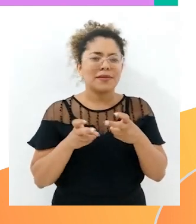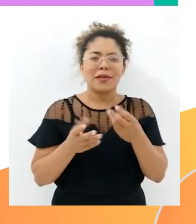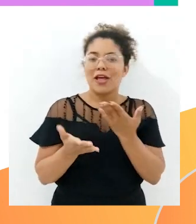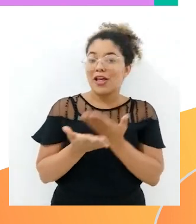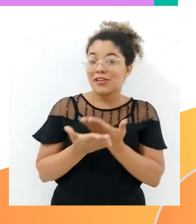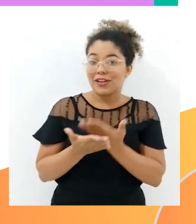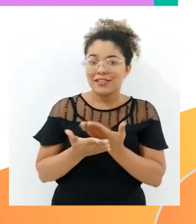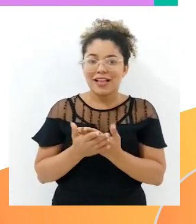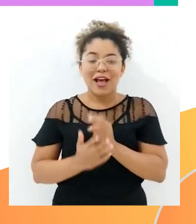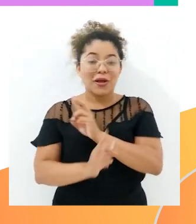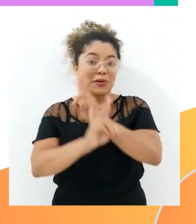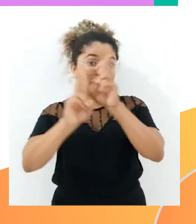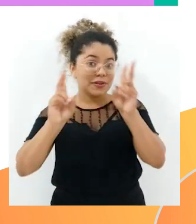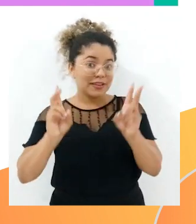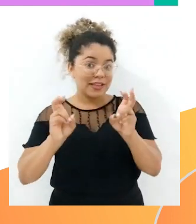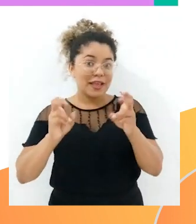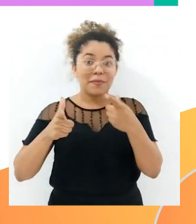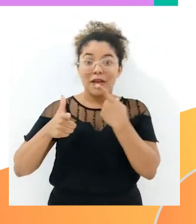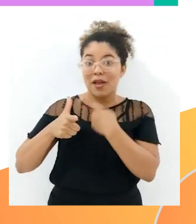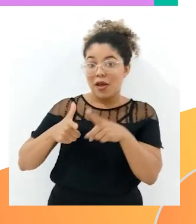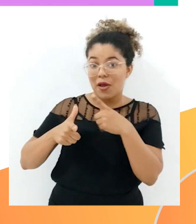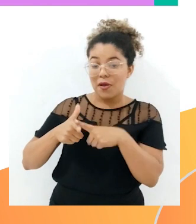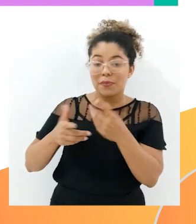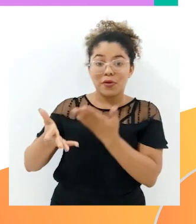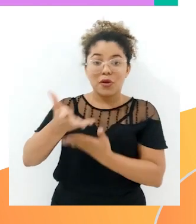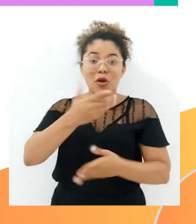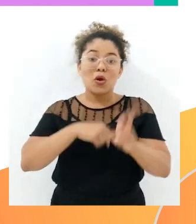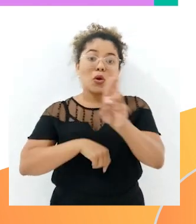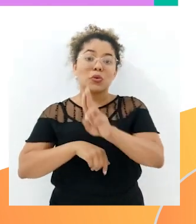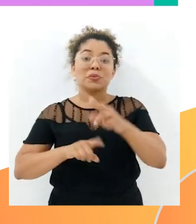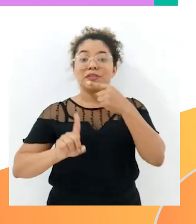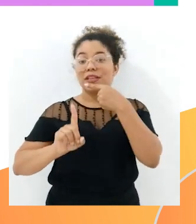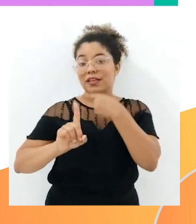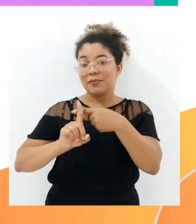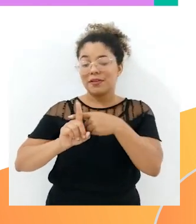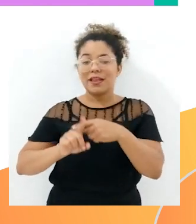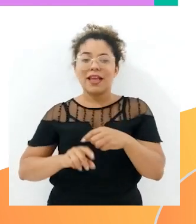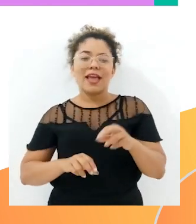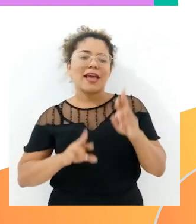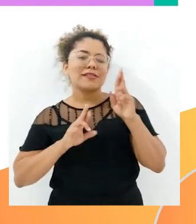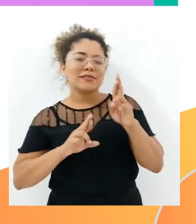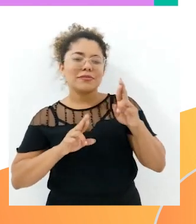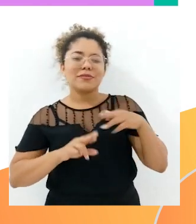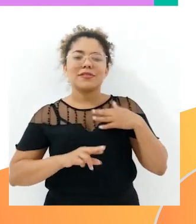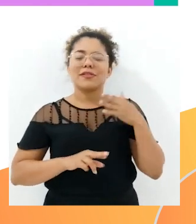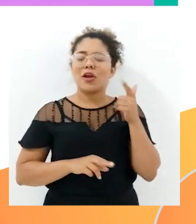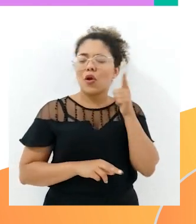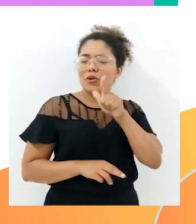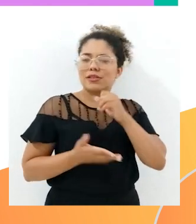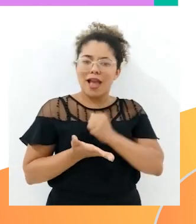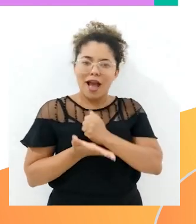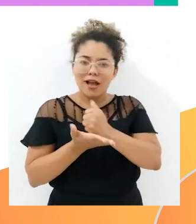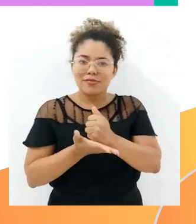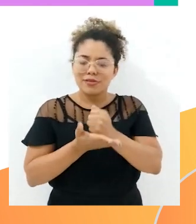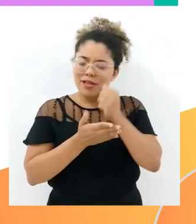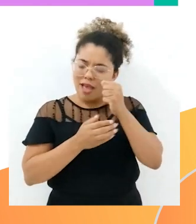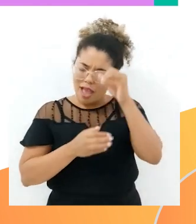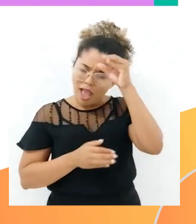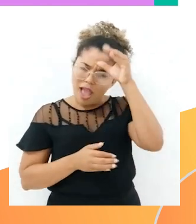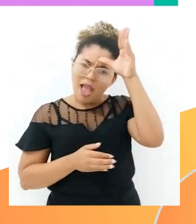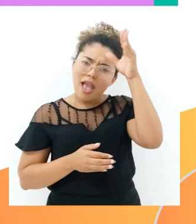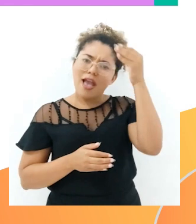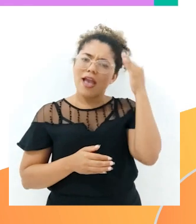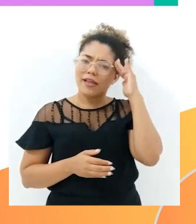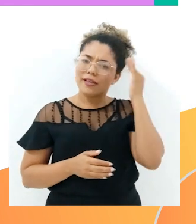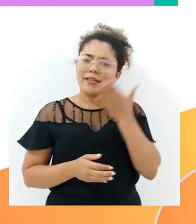nossa aula sobre problemas envolvendo a adição. Eu espero que tenha conseguido ajudar você a entender de maneira